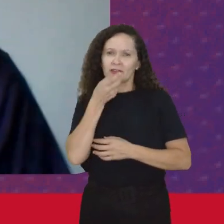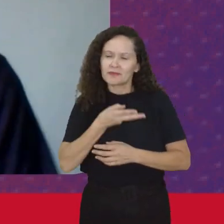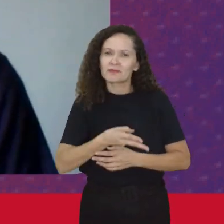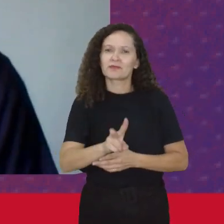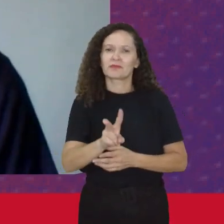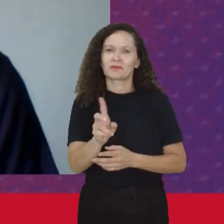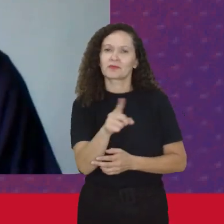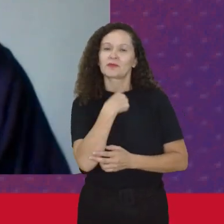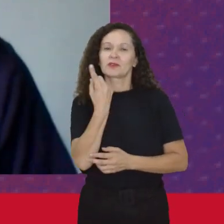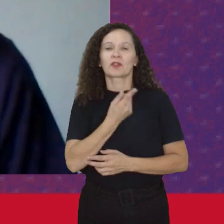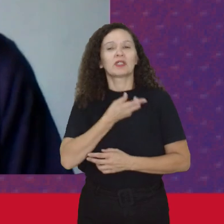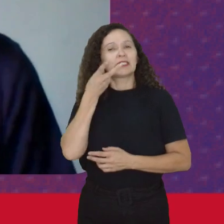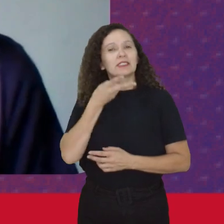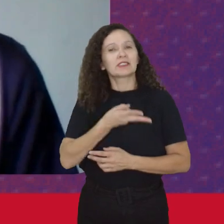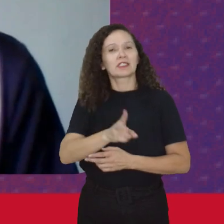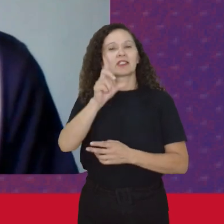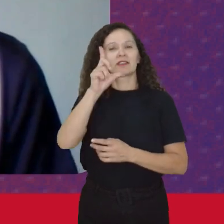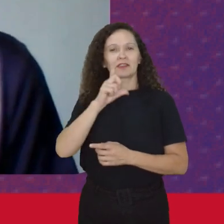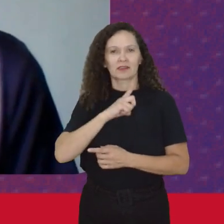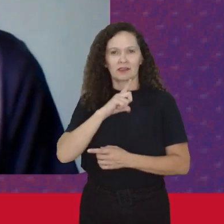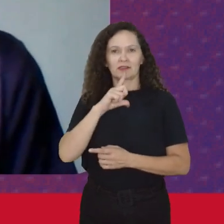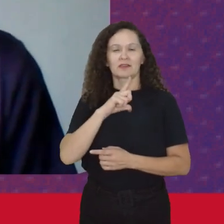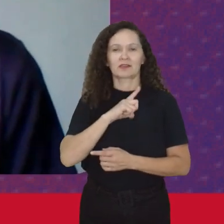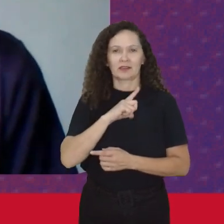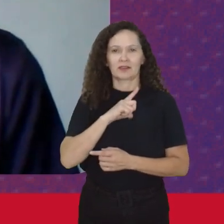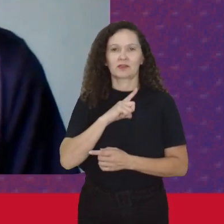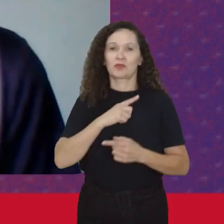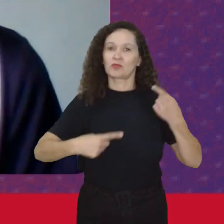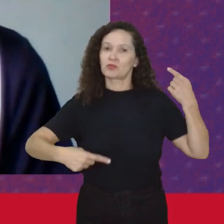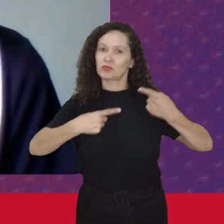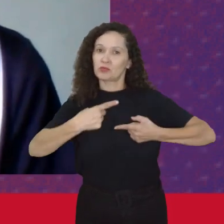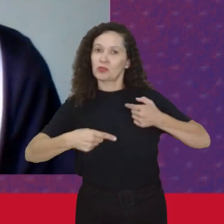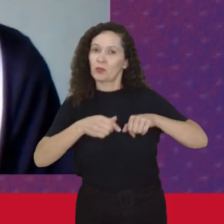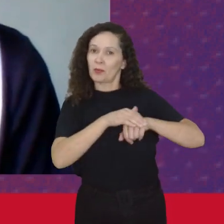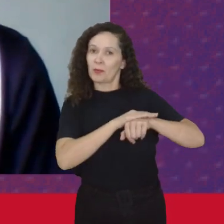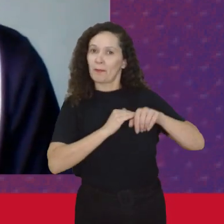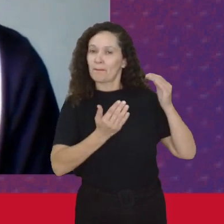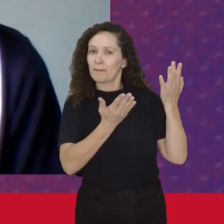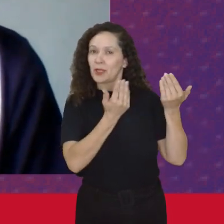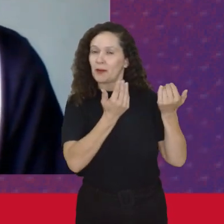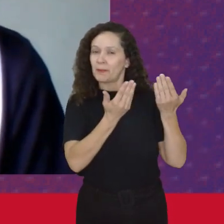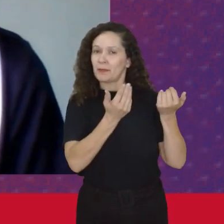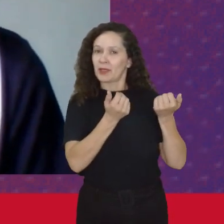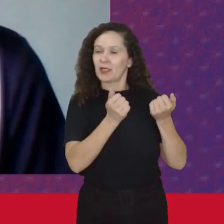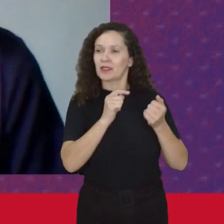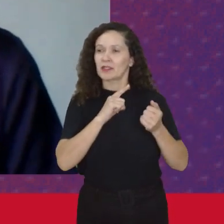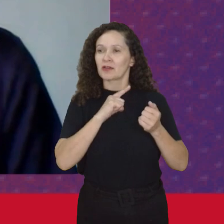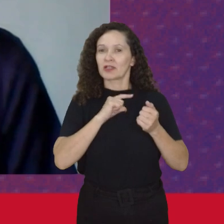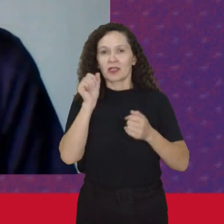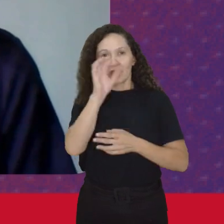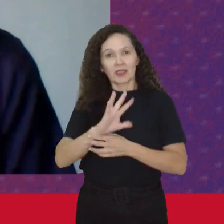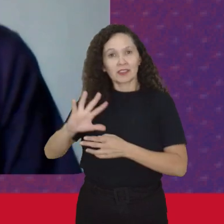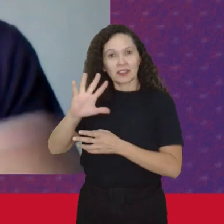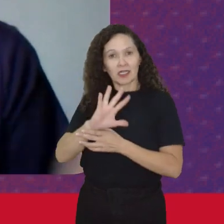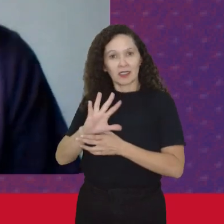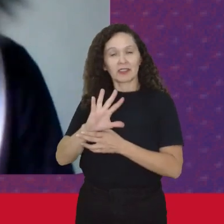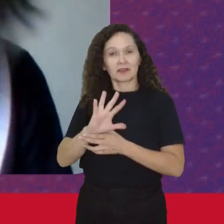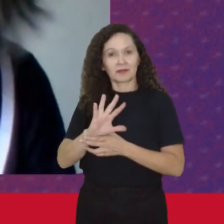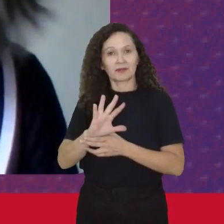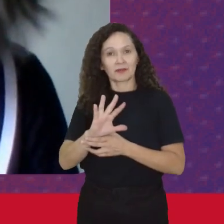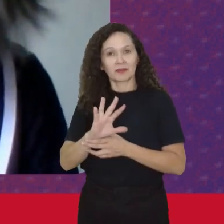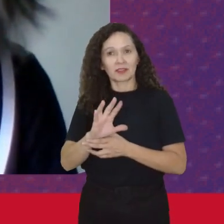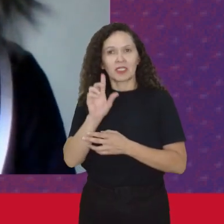nós estamos sempre Numa discussão Que essa dimensão Da horizontalidade